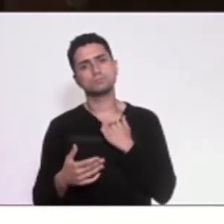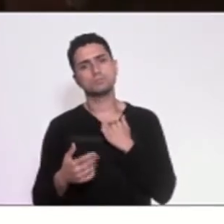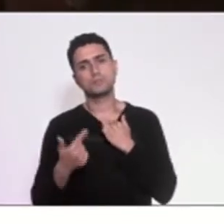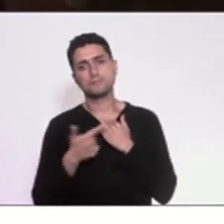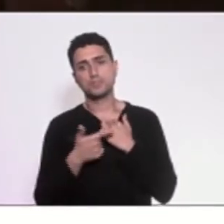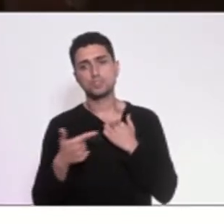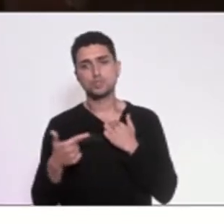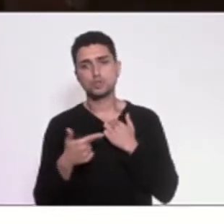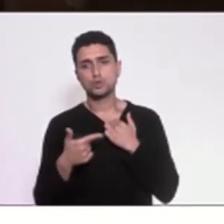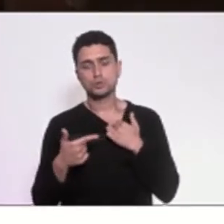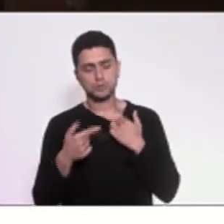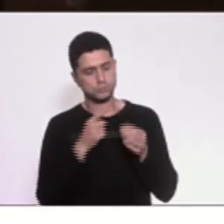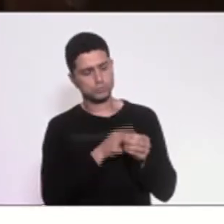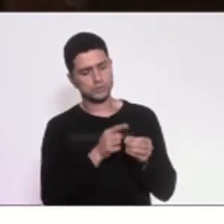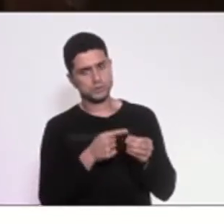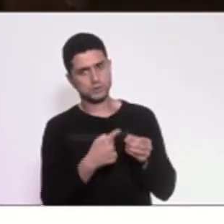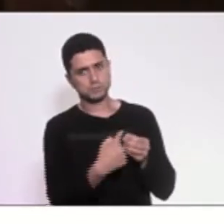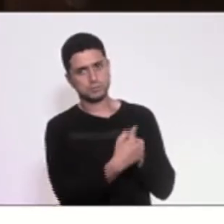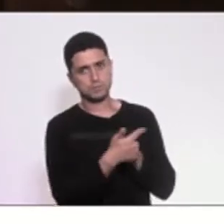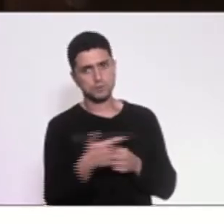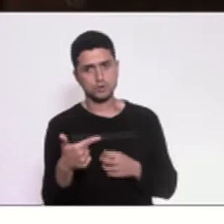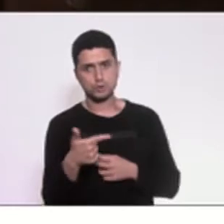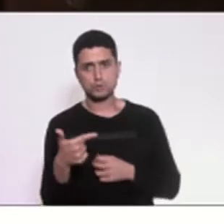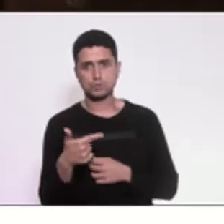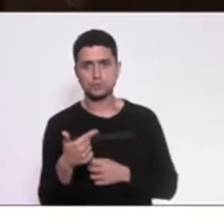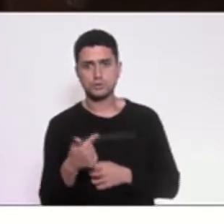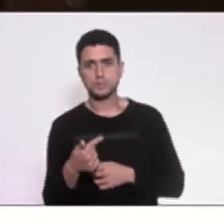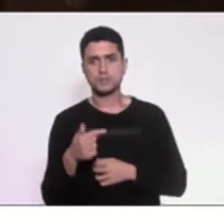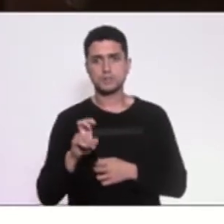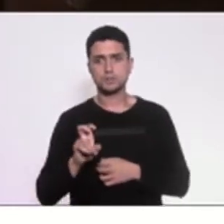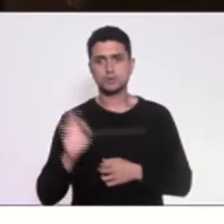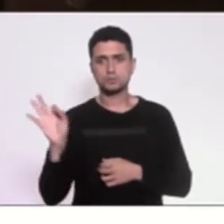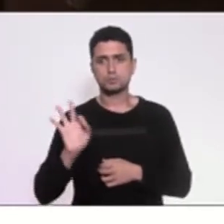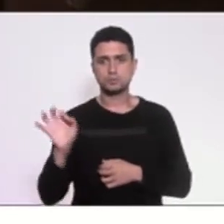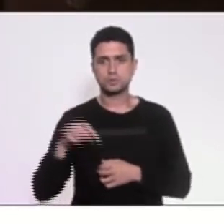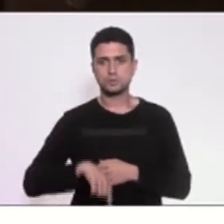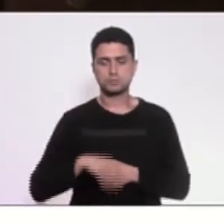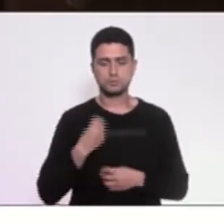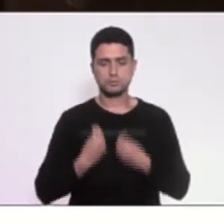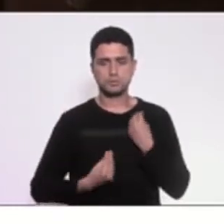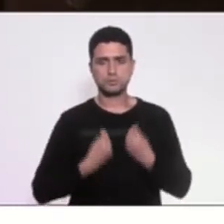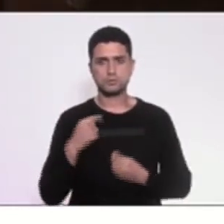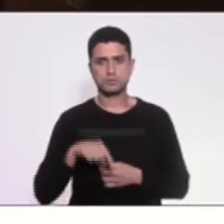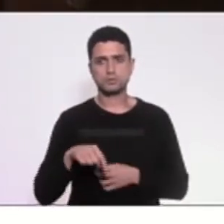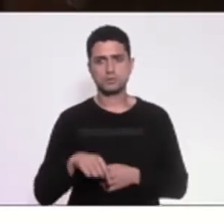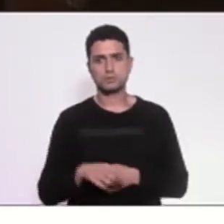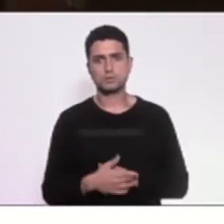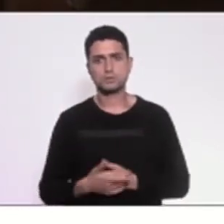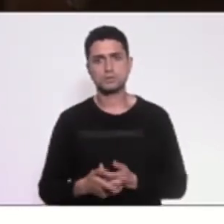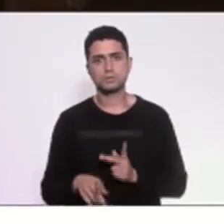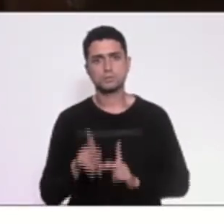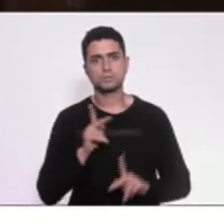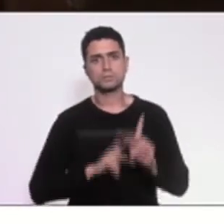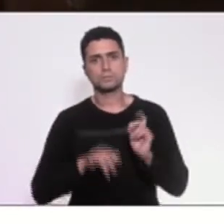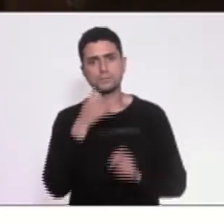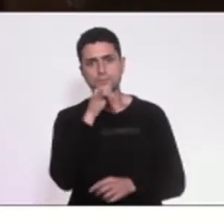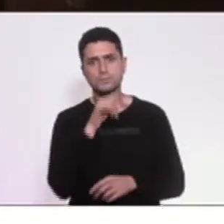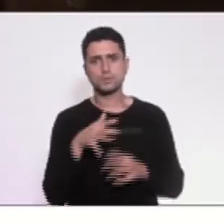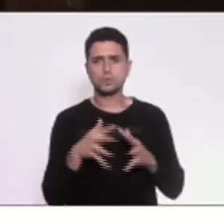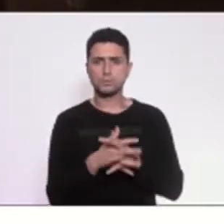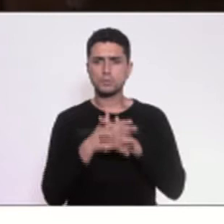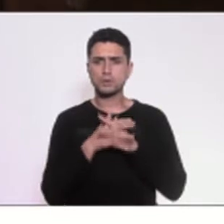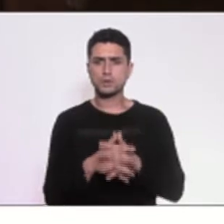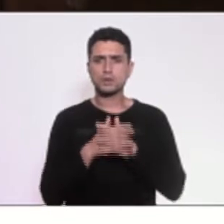22 municípios, 75% da população fluminense vivem aqui. É complicadíssimo, é muito complexo,